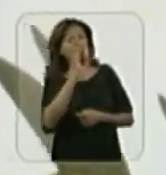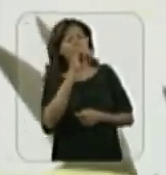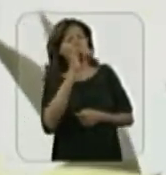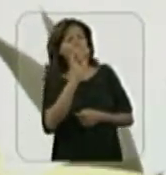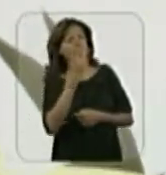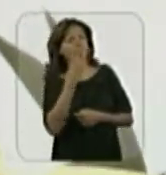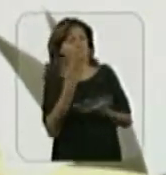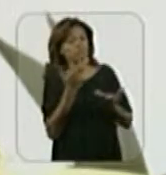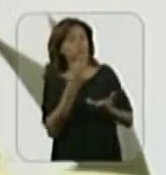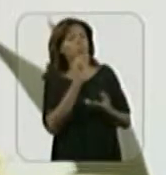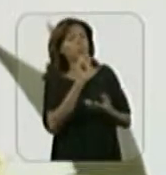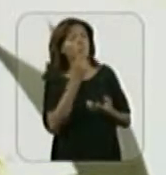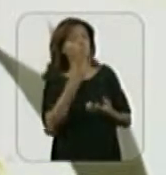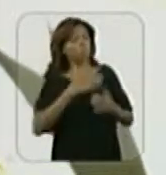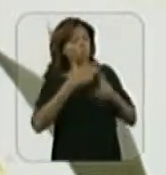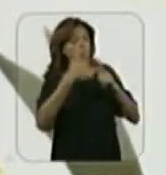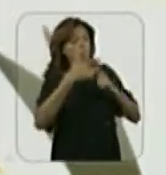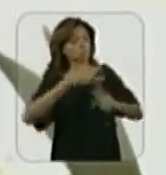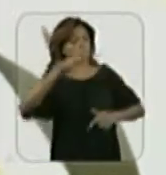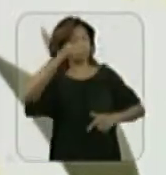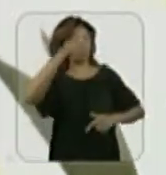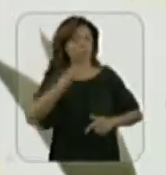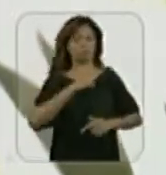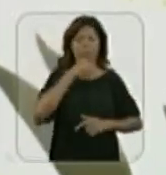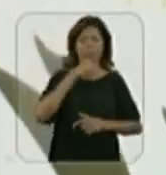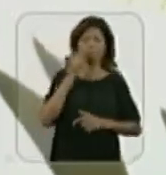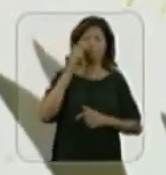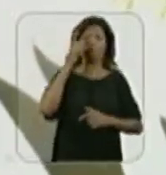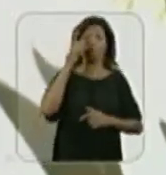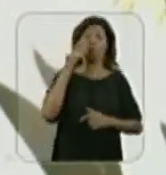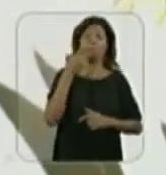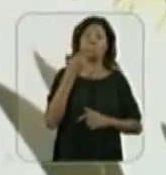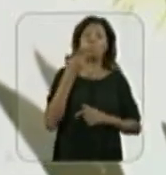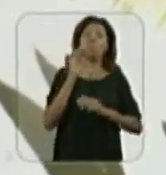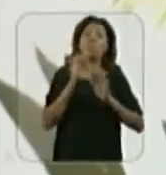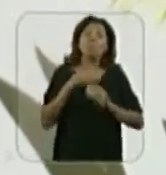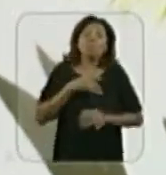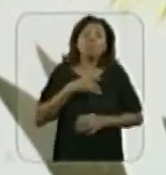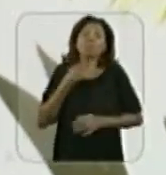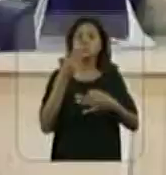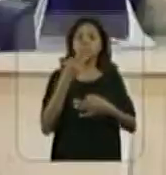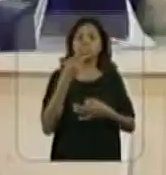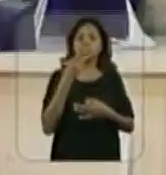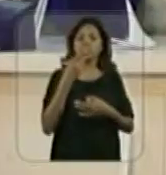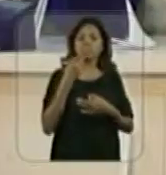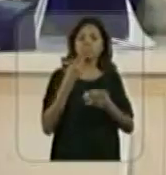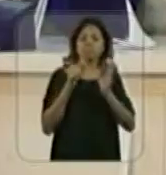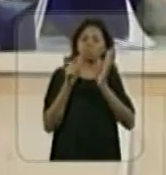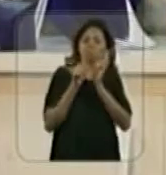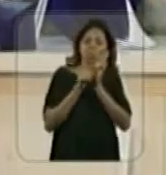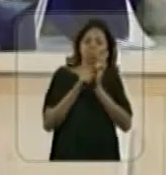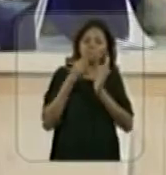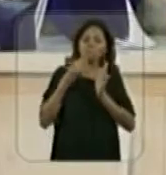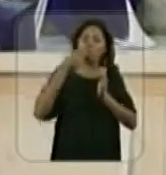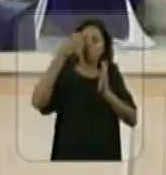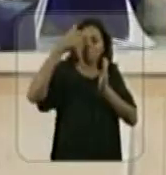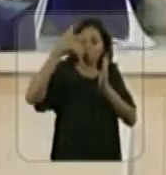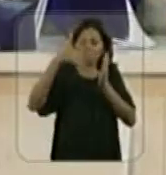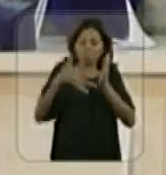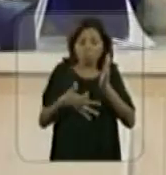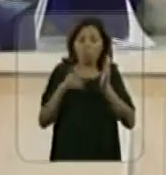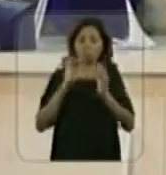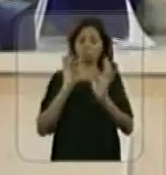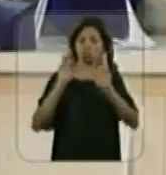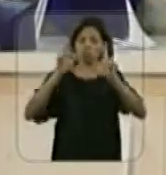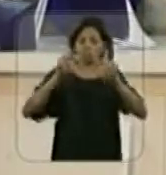problema de crescimento. Aí minha avó regalou os olhos assim, aí ficou com medo de explicar. Para uma revelação diagnóstica completa,